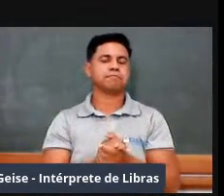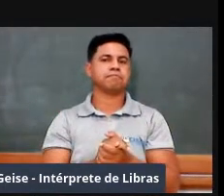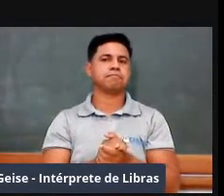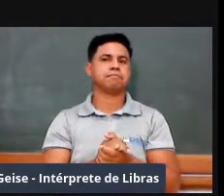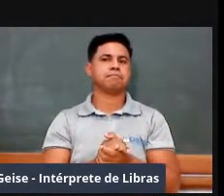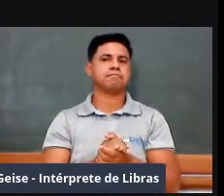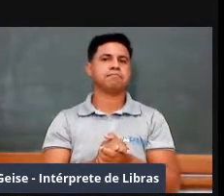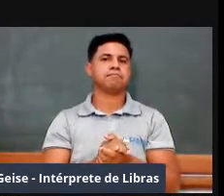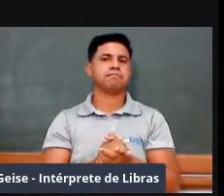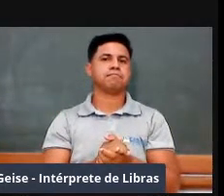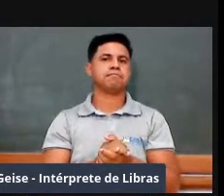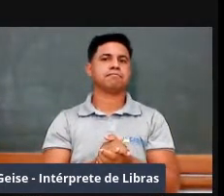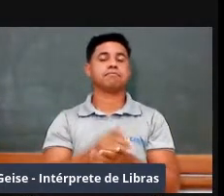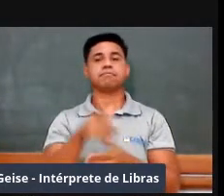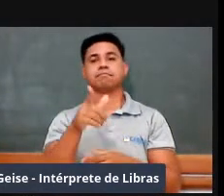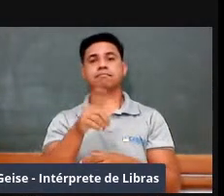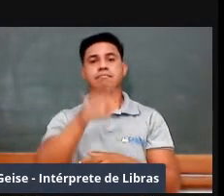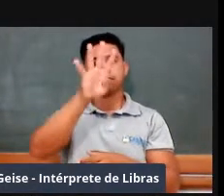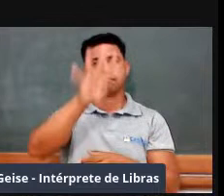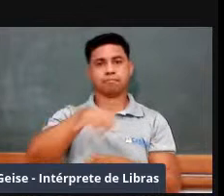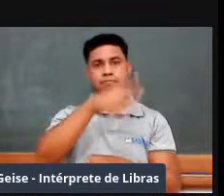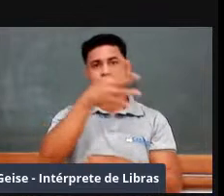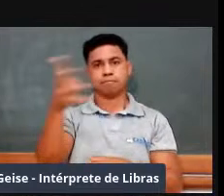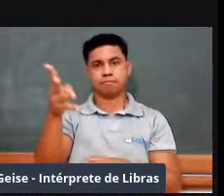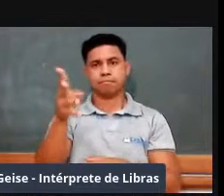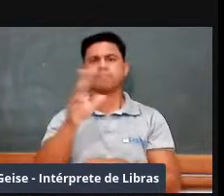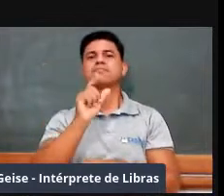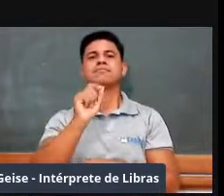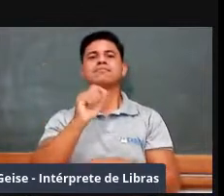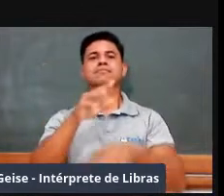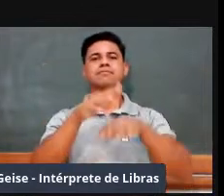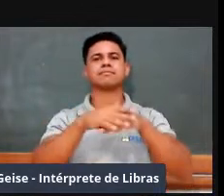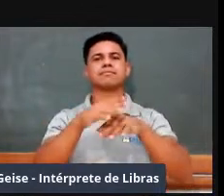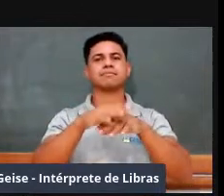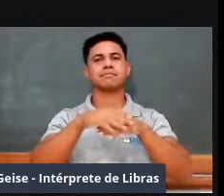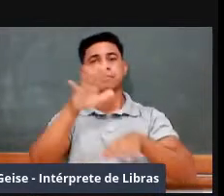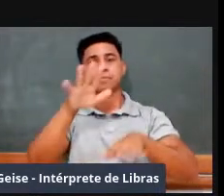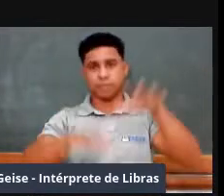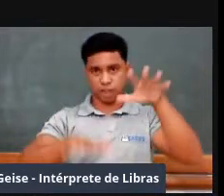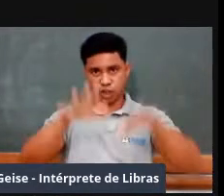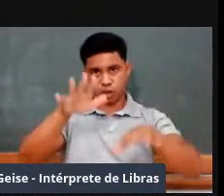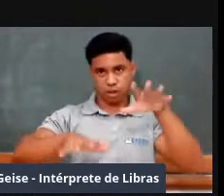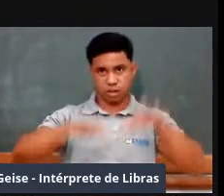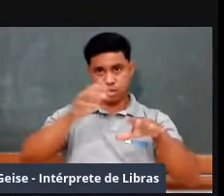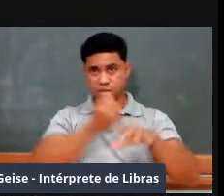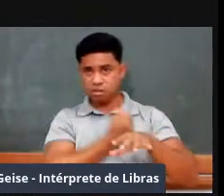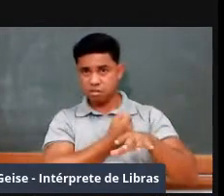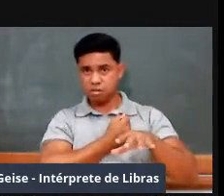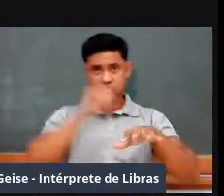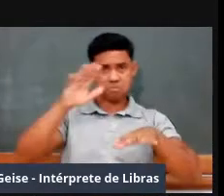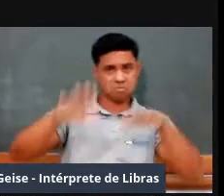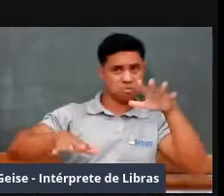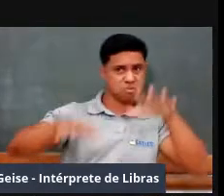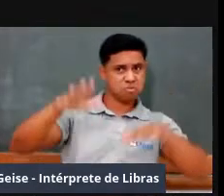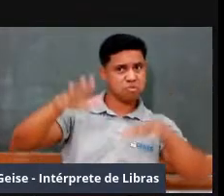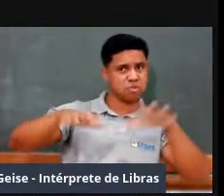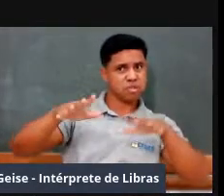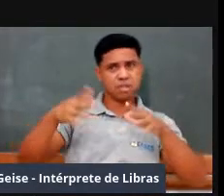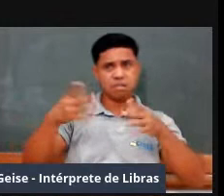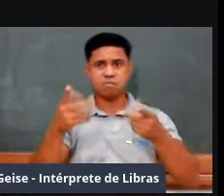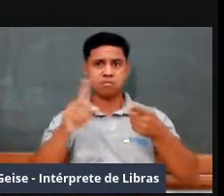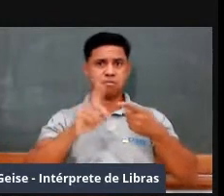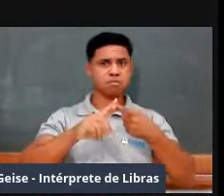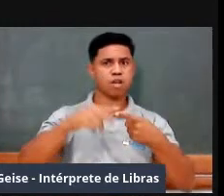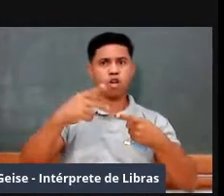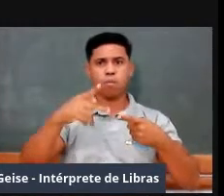uma tabela que, dependendo do número de lados aí de um polígono, há determinados valores